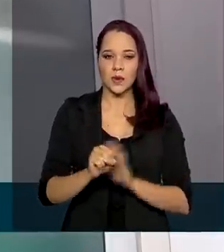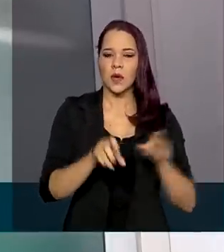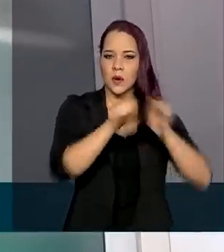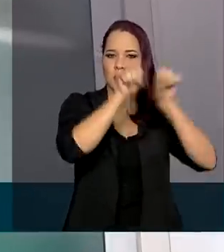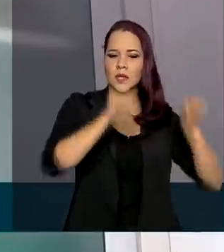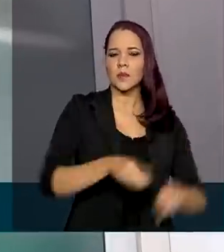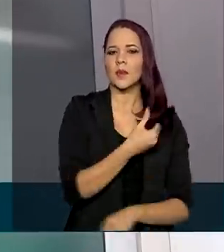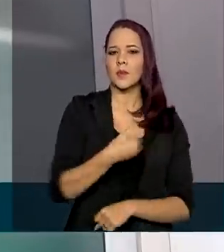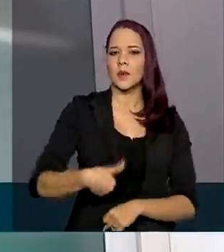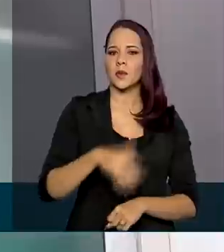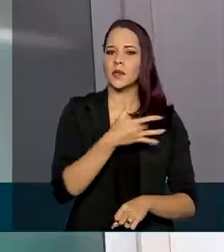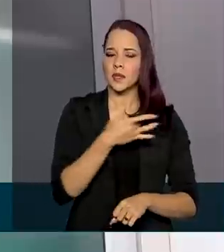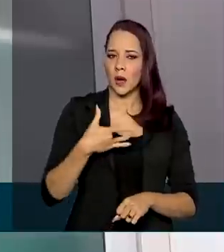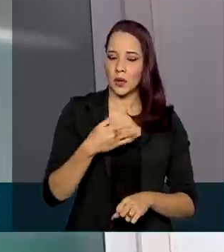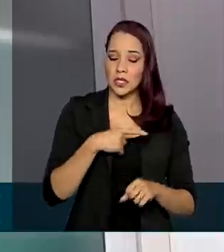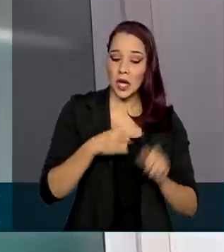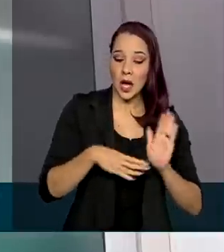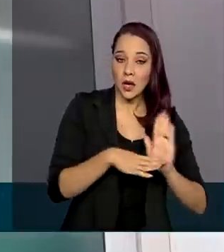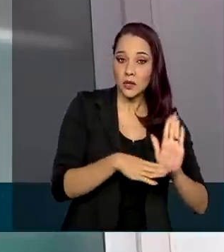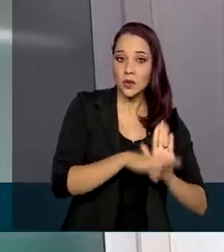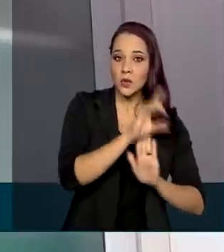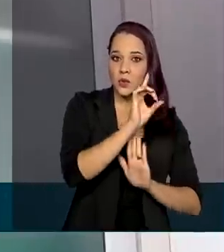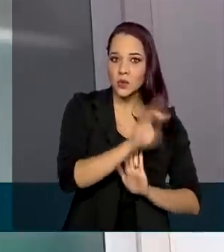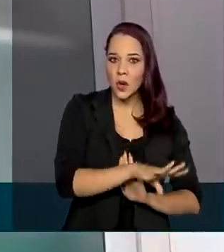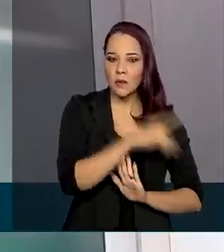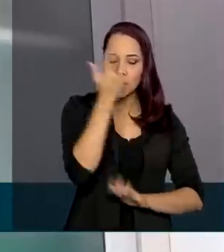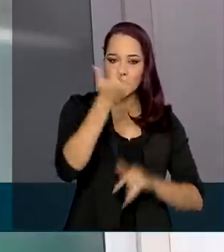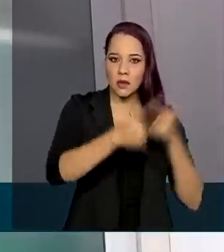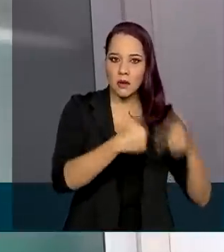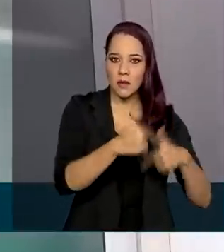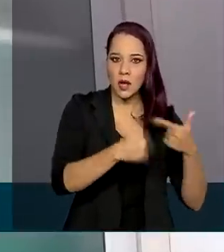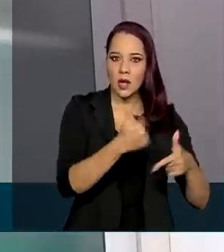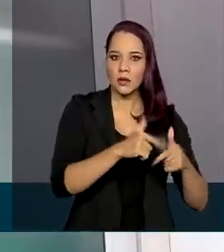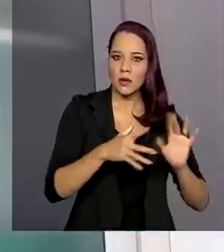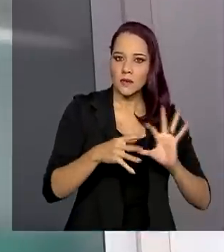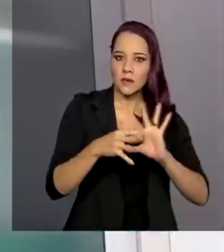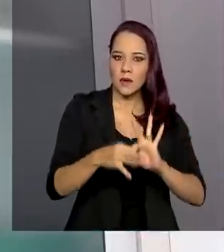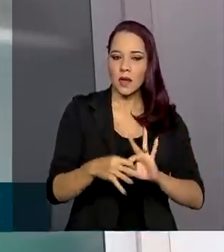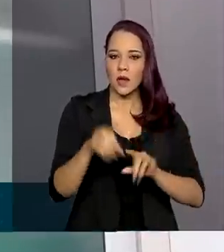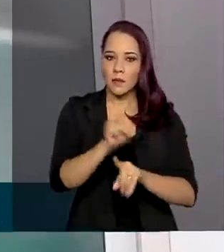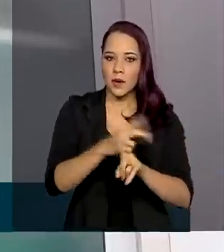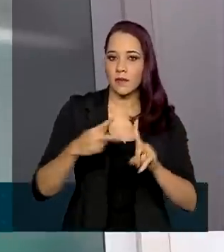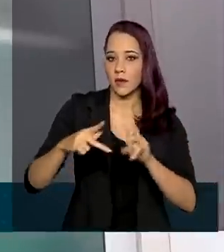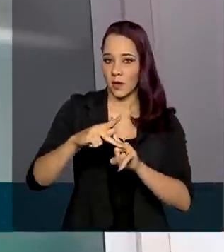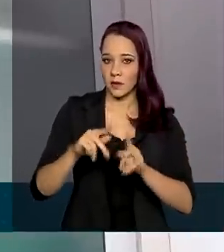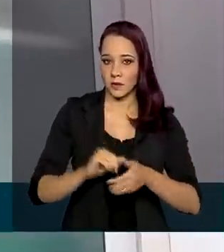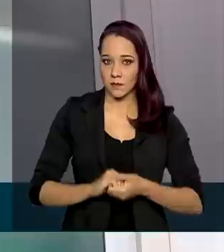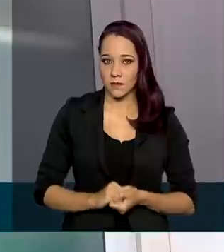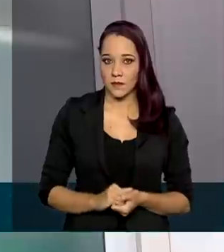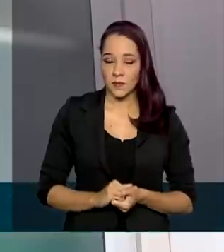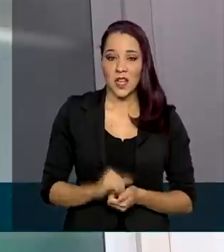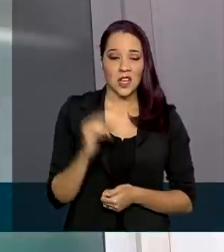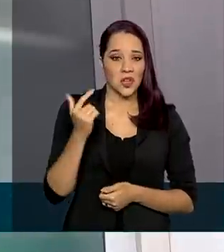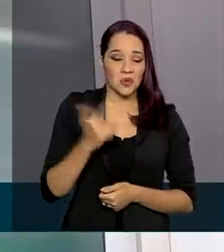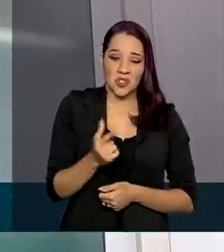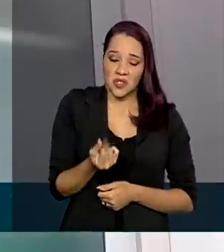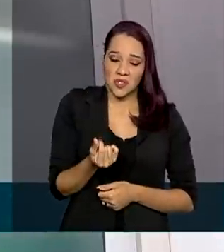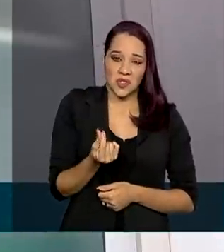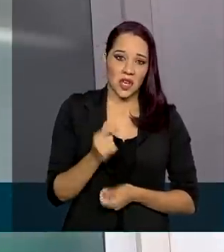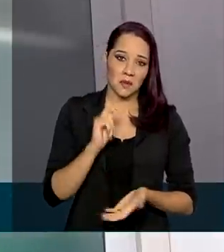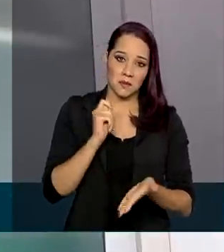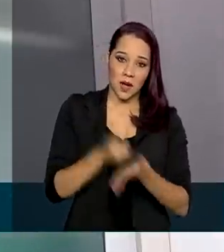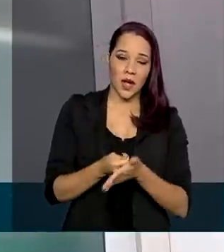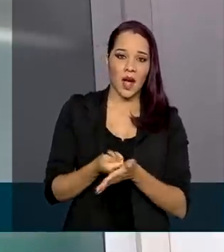Público de Saúde prestava assistência apenas aos trabalhadores vinculados à Previdência Social. Quem não tinha dinheiro para